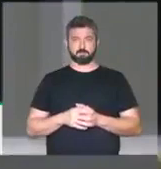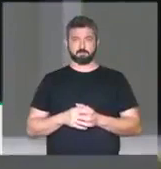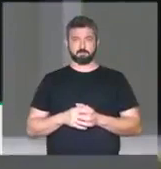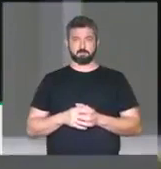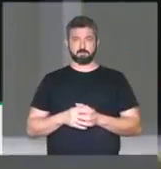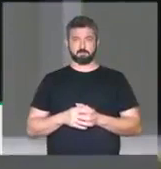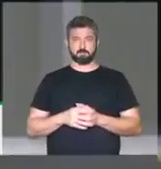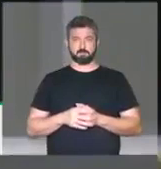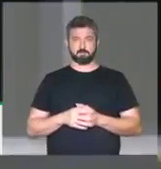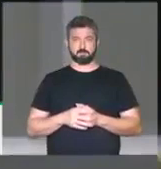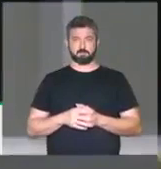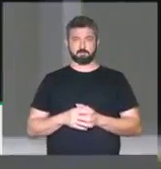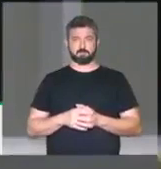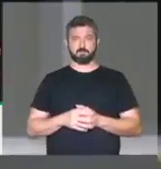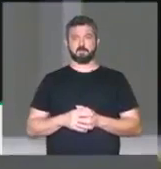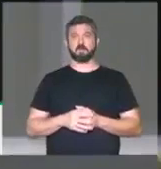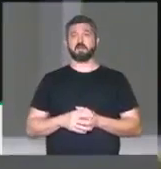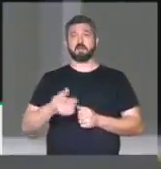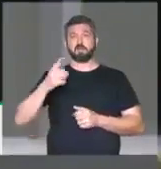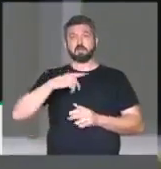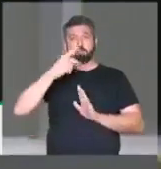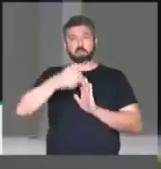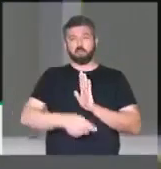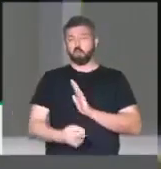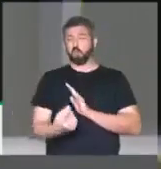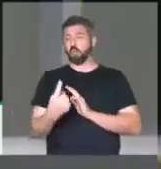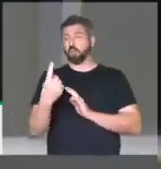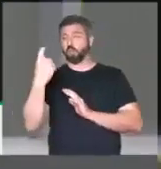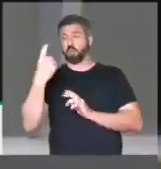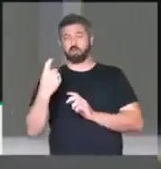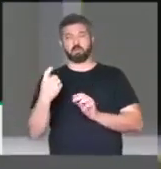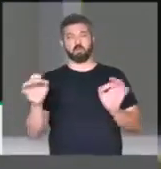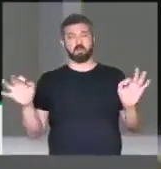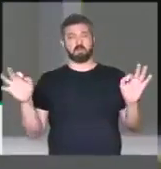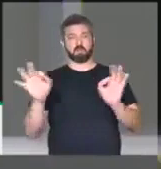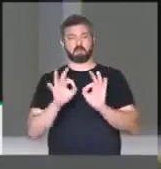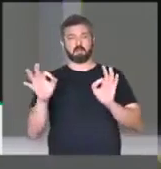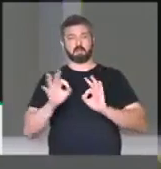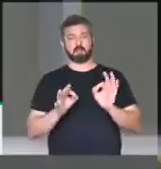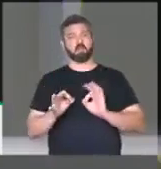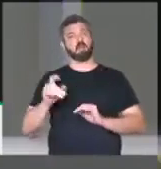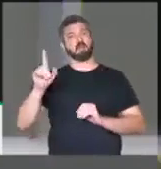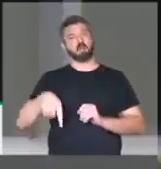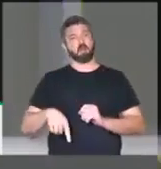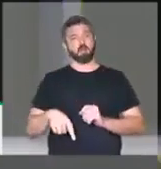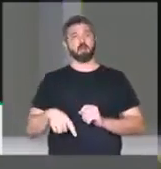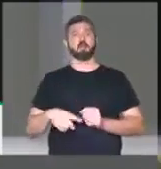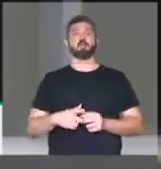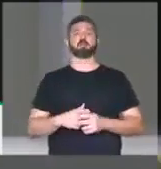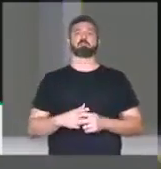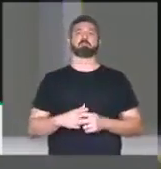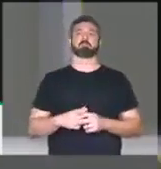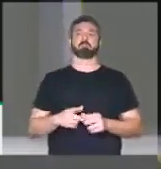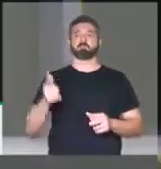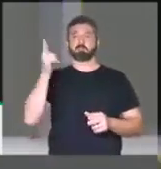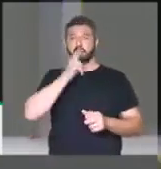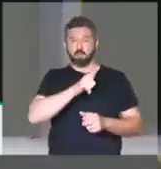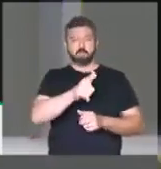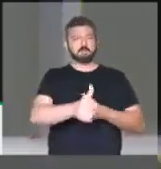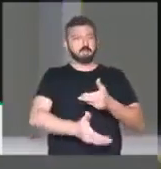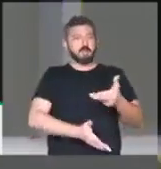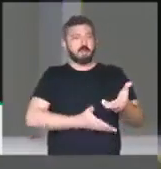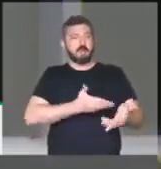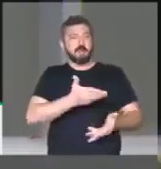Não existe o único projeto do governo que seja para atender